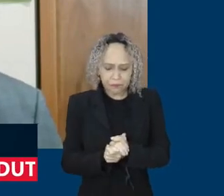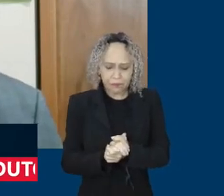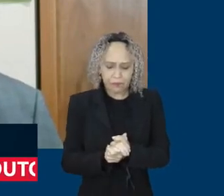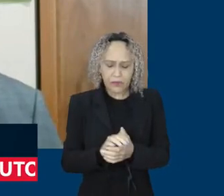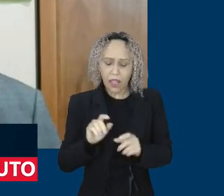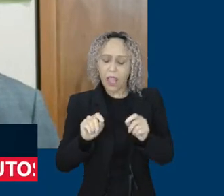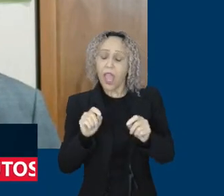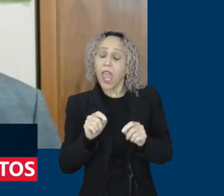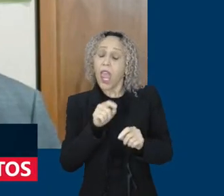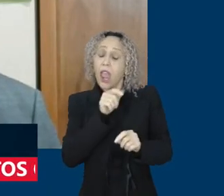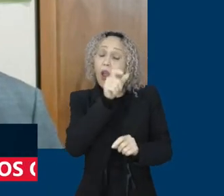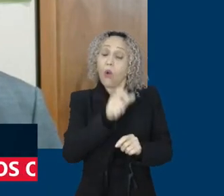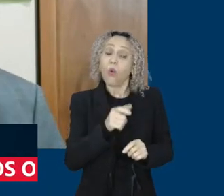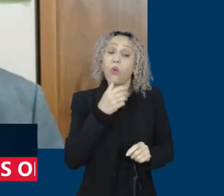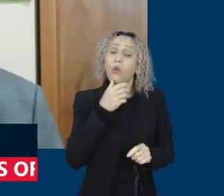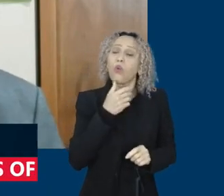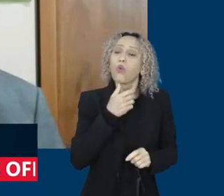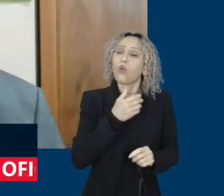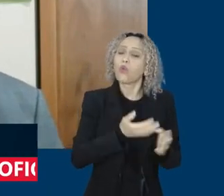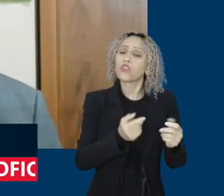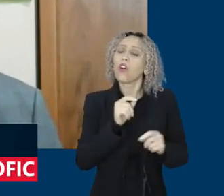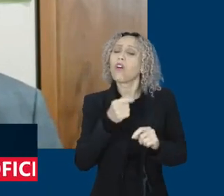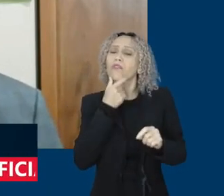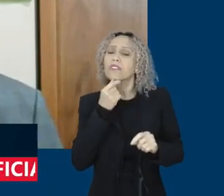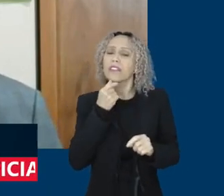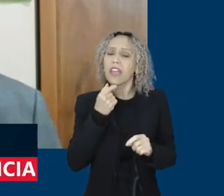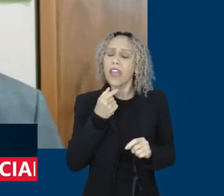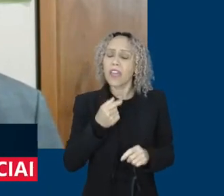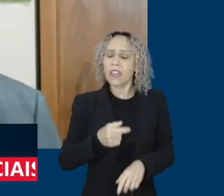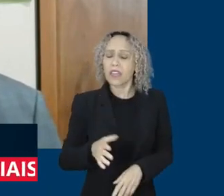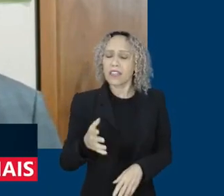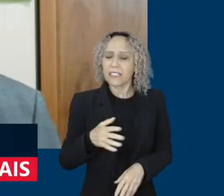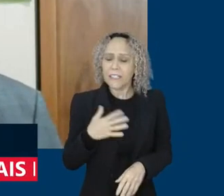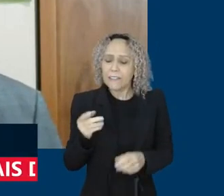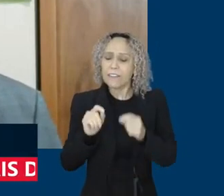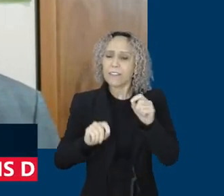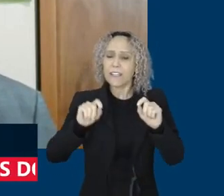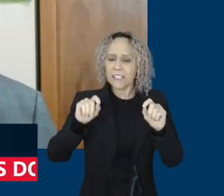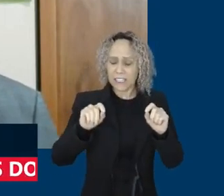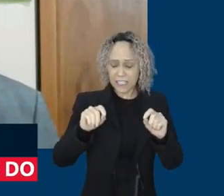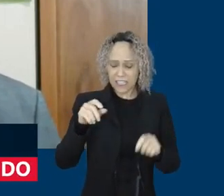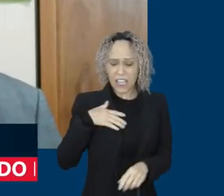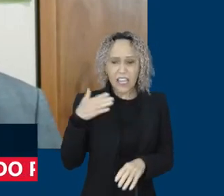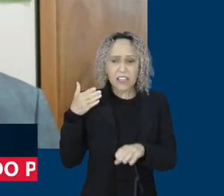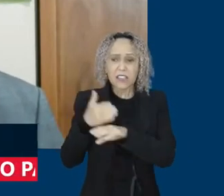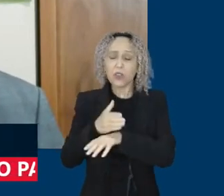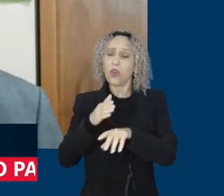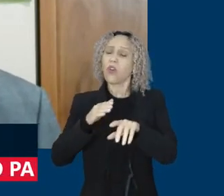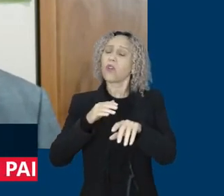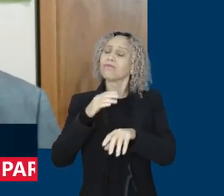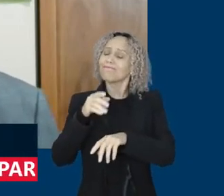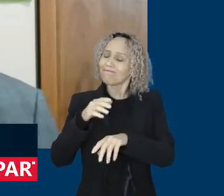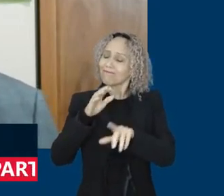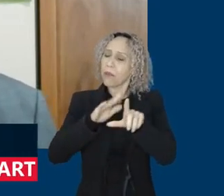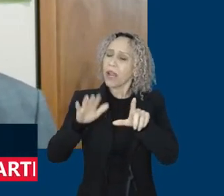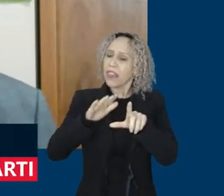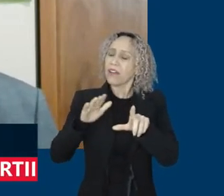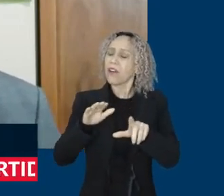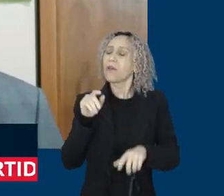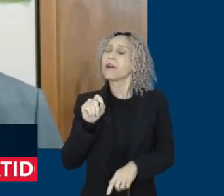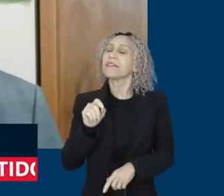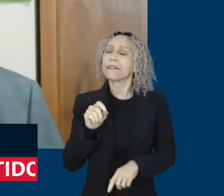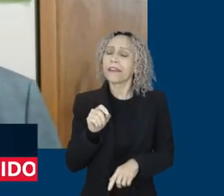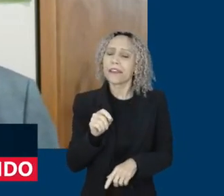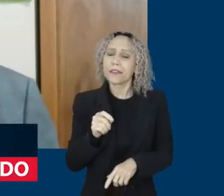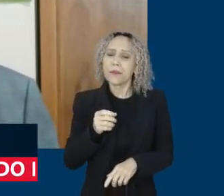domingo de pessoas sendo chantageadas também em redes, em plataformas. Ora, isso não pode continuar.